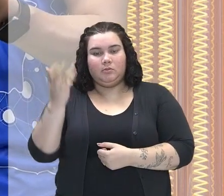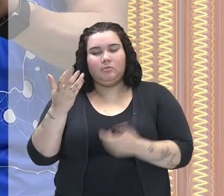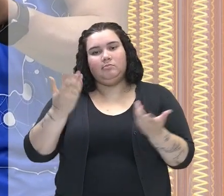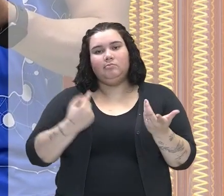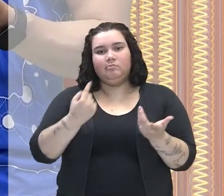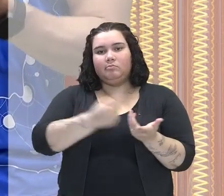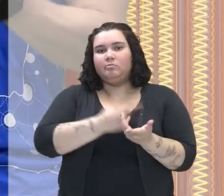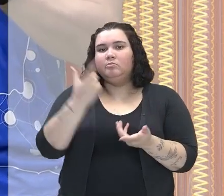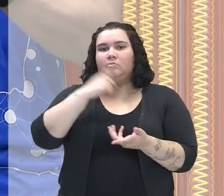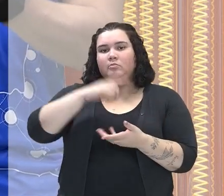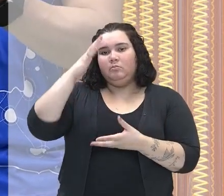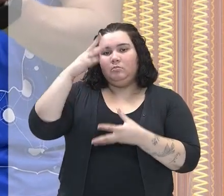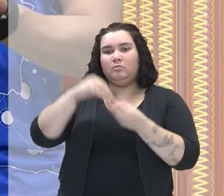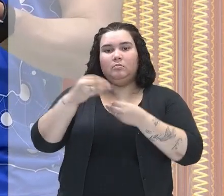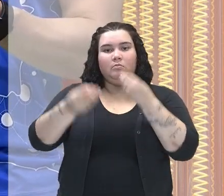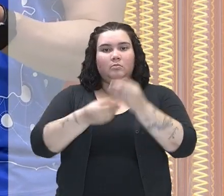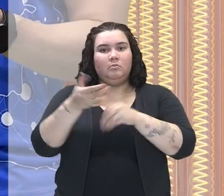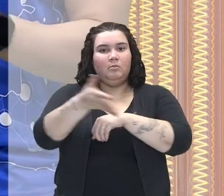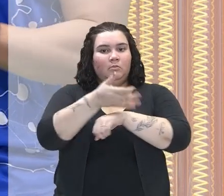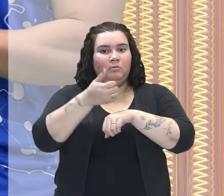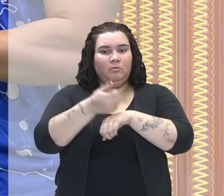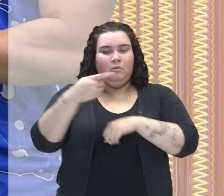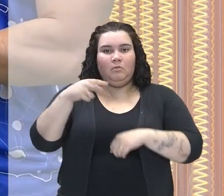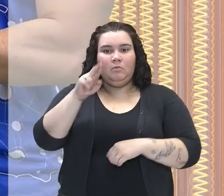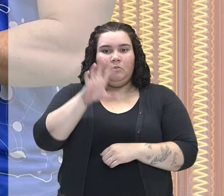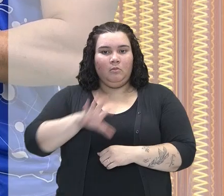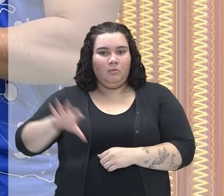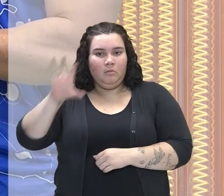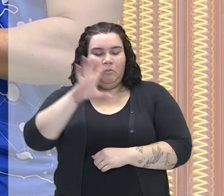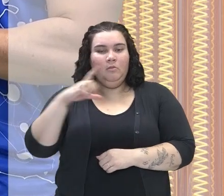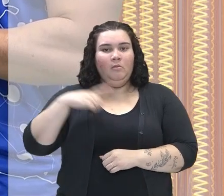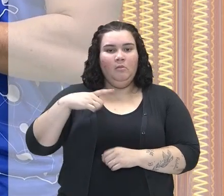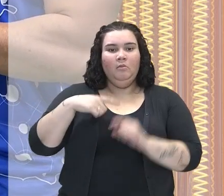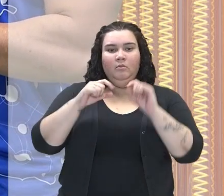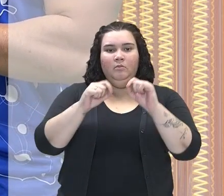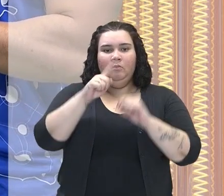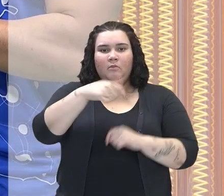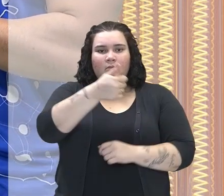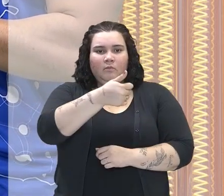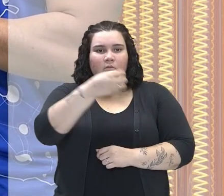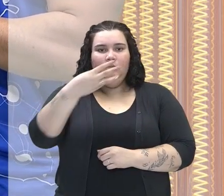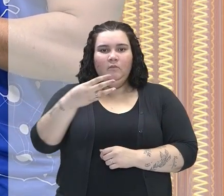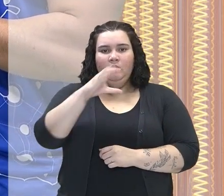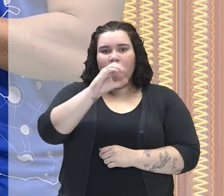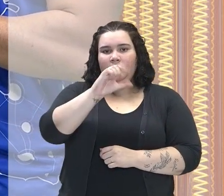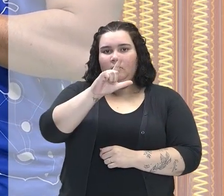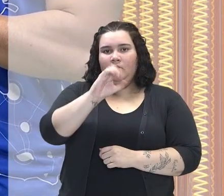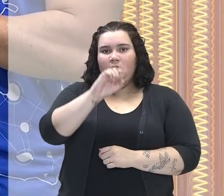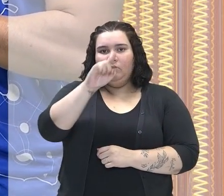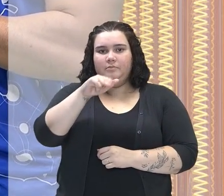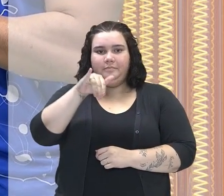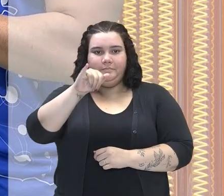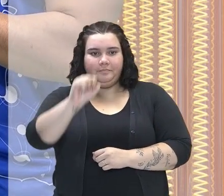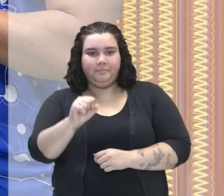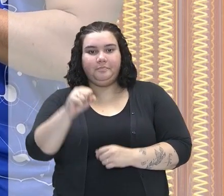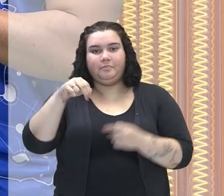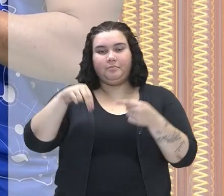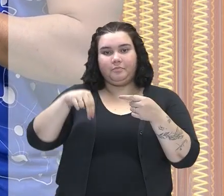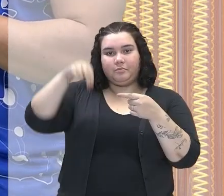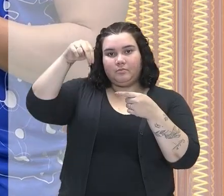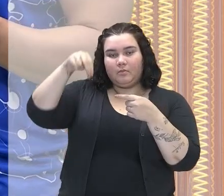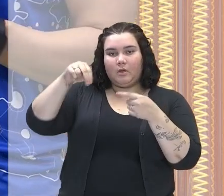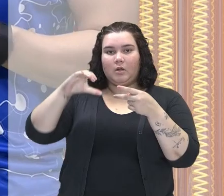compreender como foi a colonização dessa região, denominada aqui de 13 colônias, analisando cada um desses grupos. Colônia do norte,